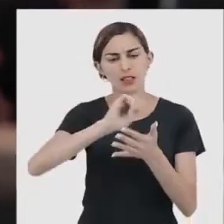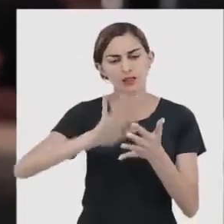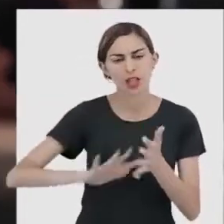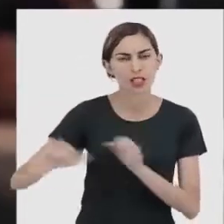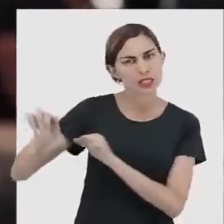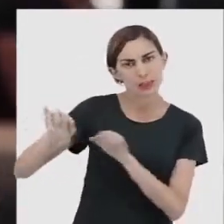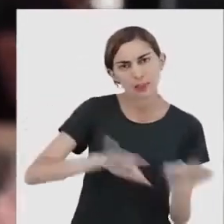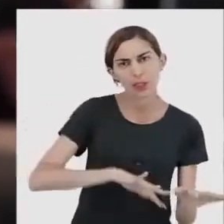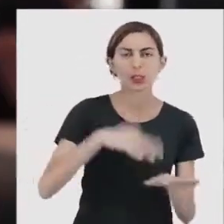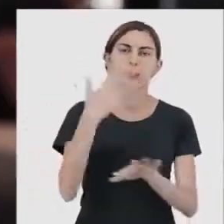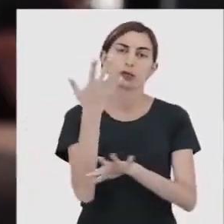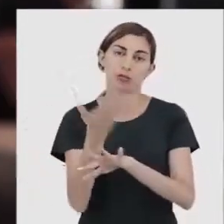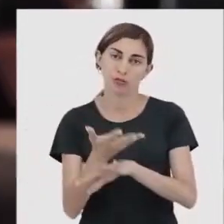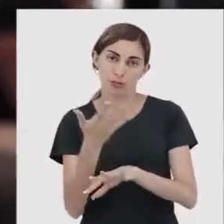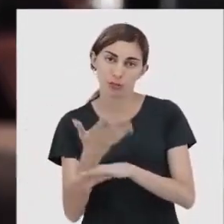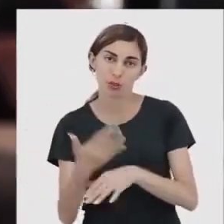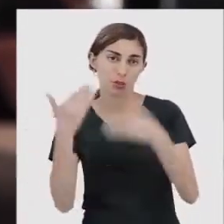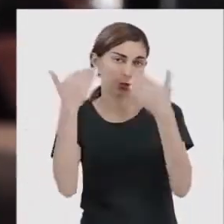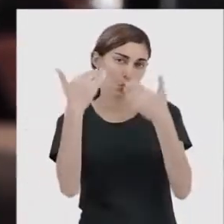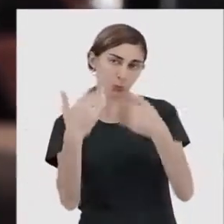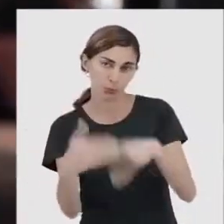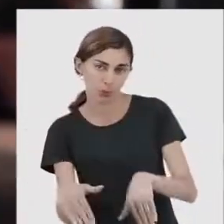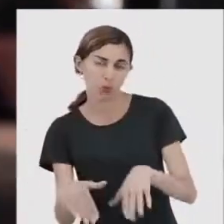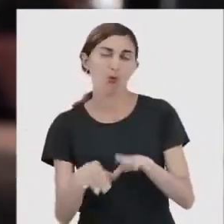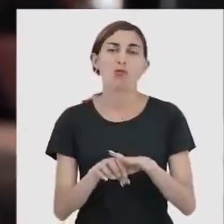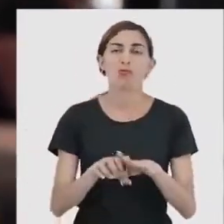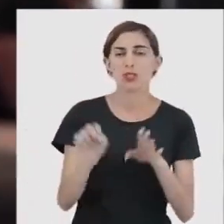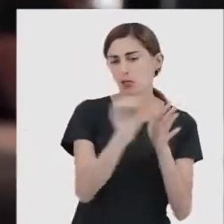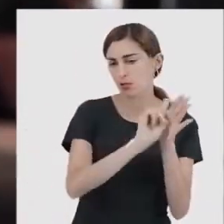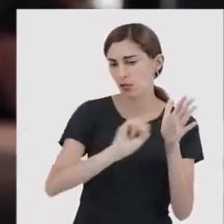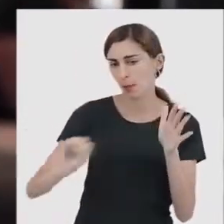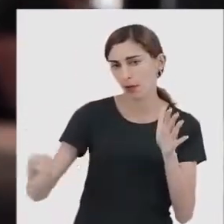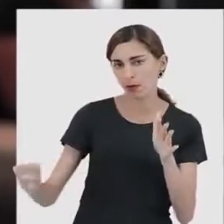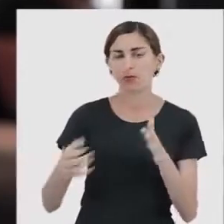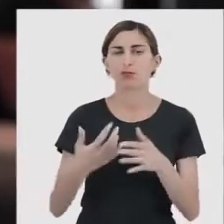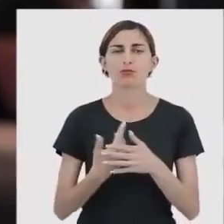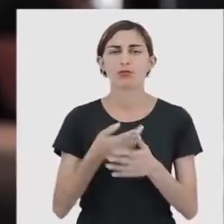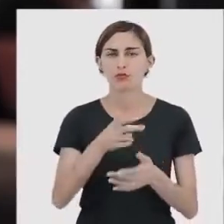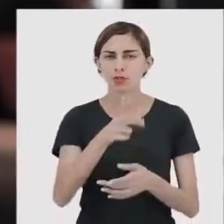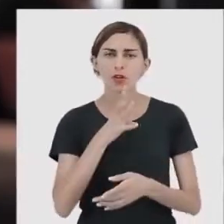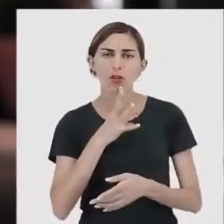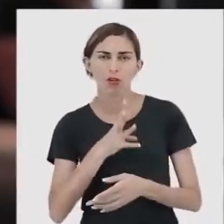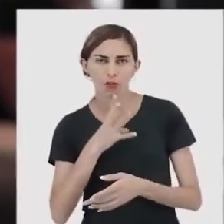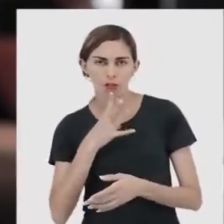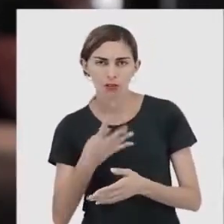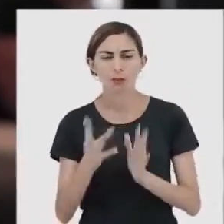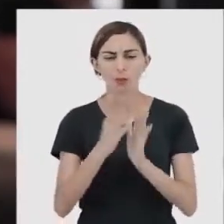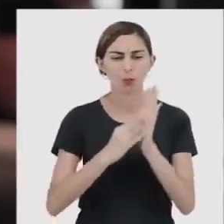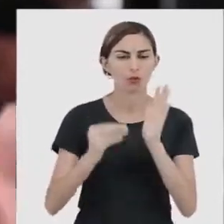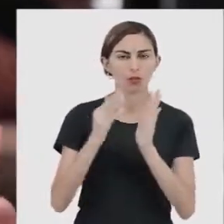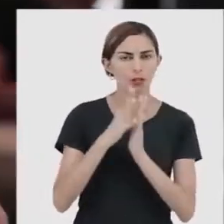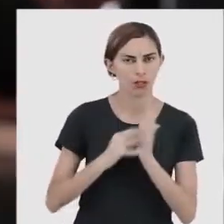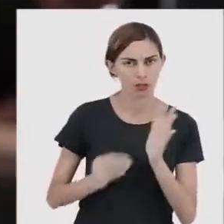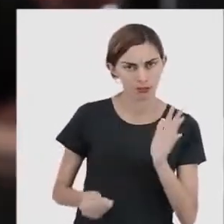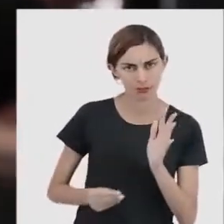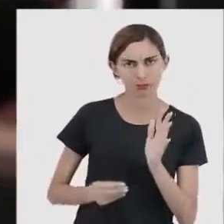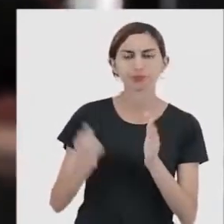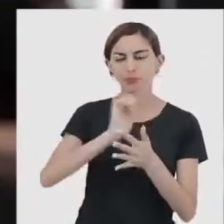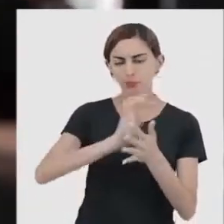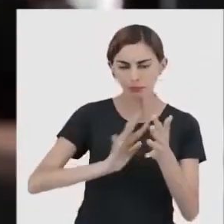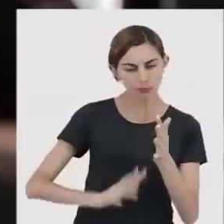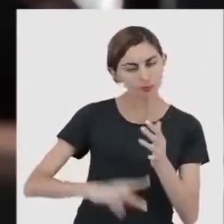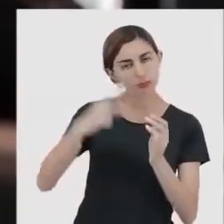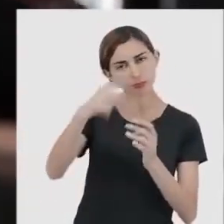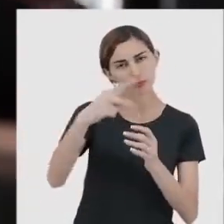semanais, disciplinas, provas, semestrais, enfim. Você vai conhecer esse modelo de